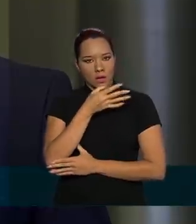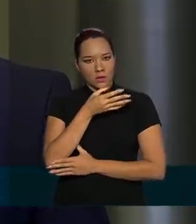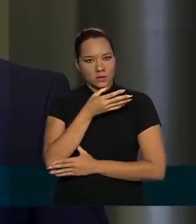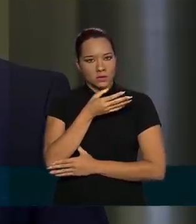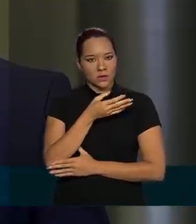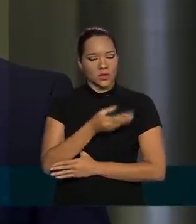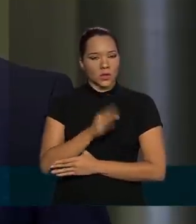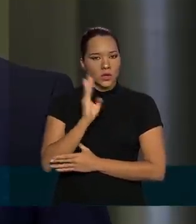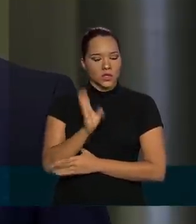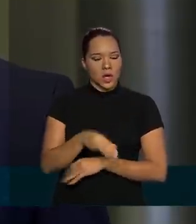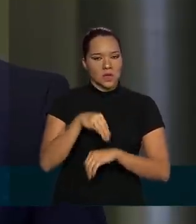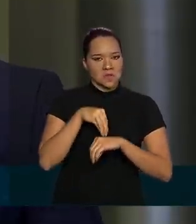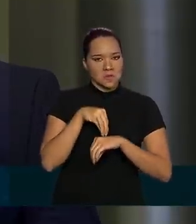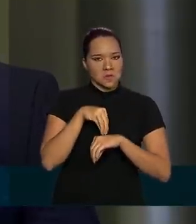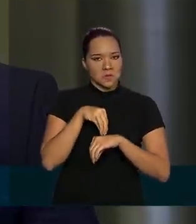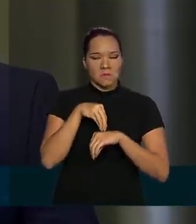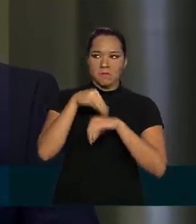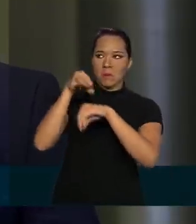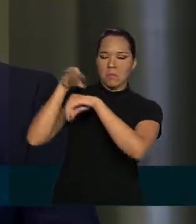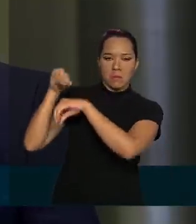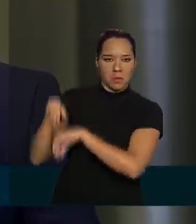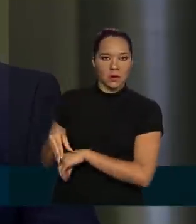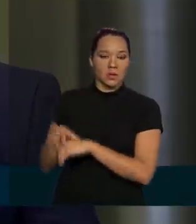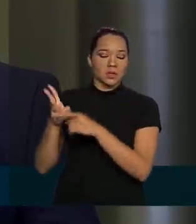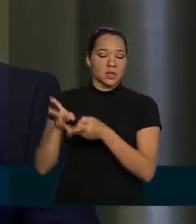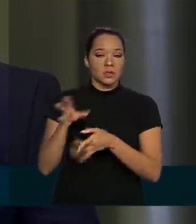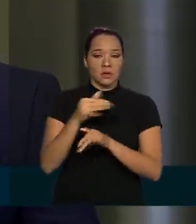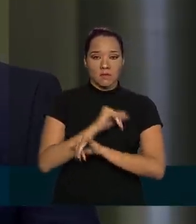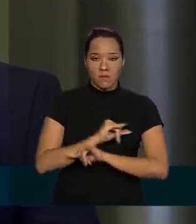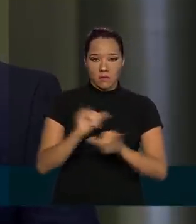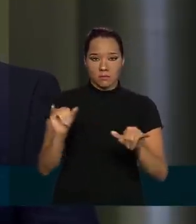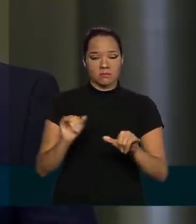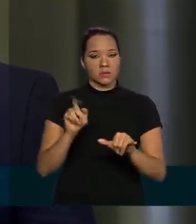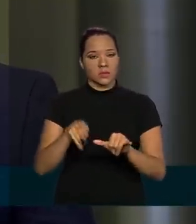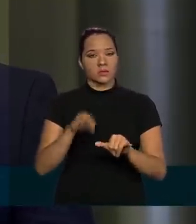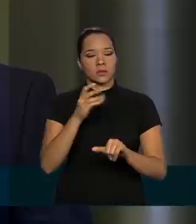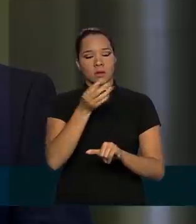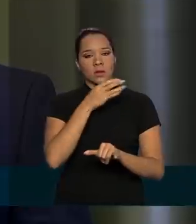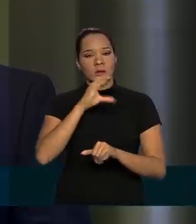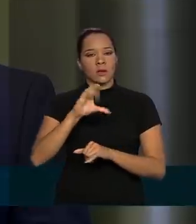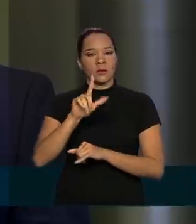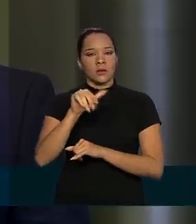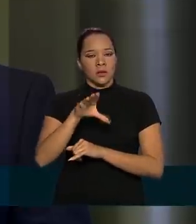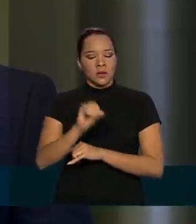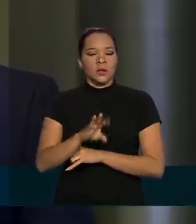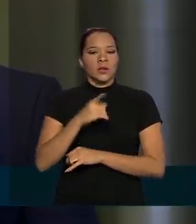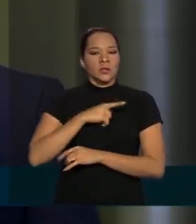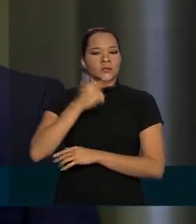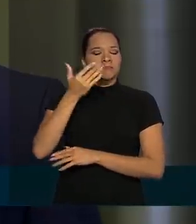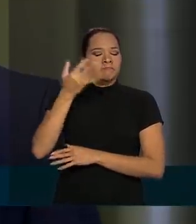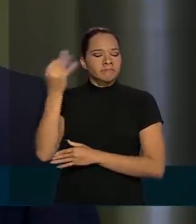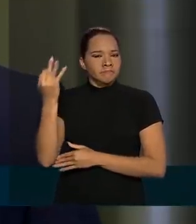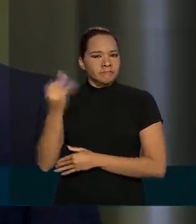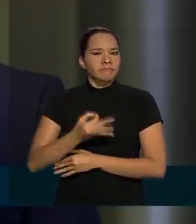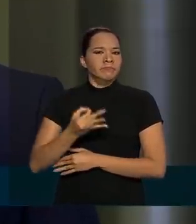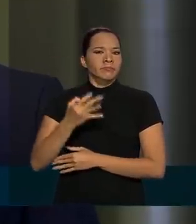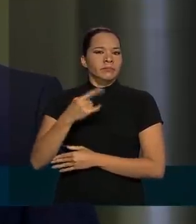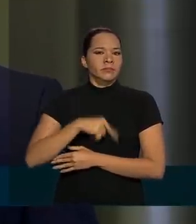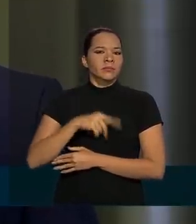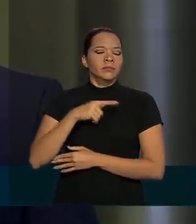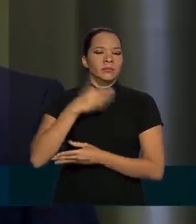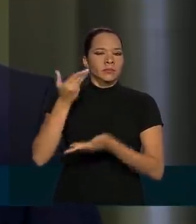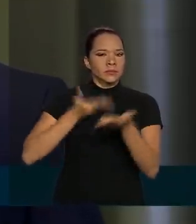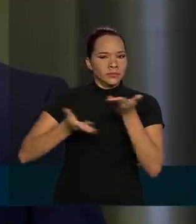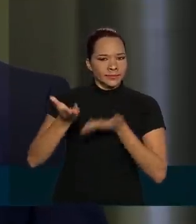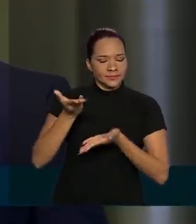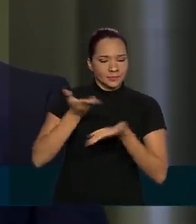distribuídos e essa informação de que a cloroquina tem apresentado efetividade no tratamento precoce pode